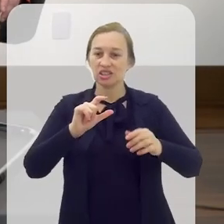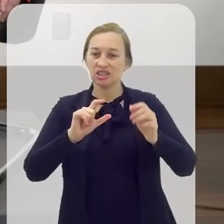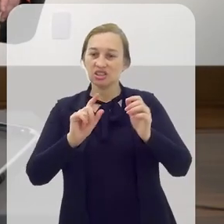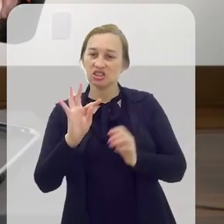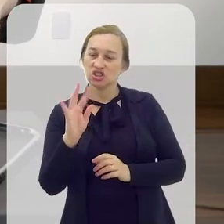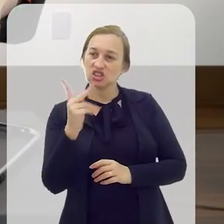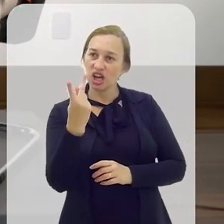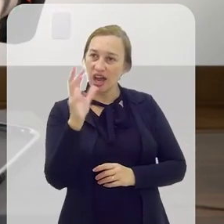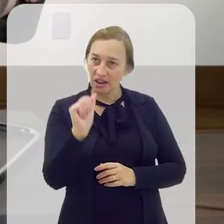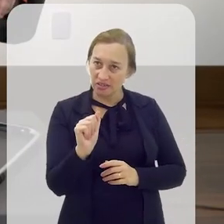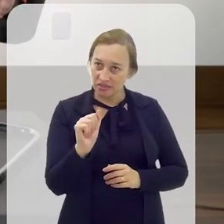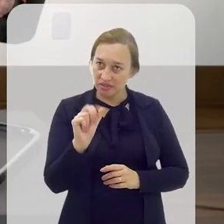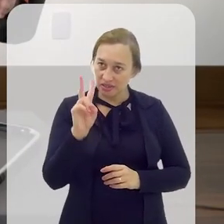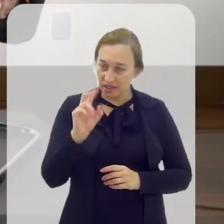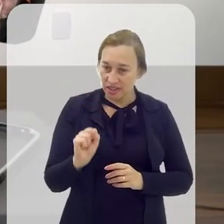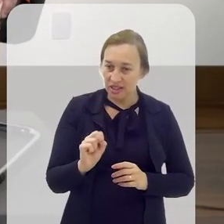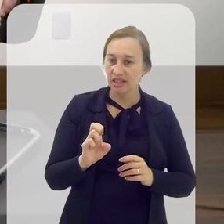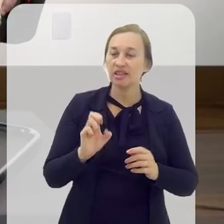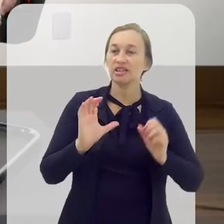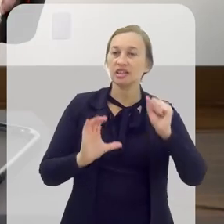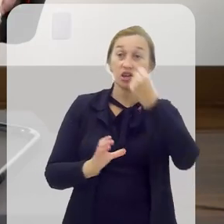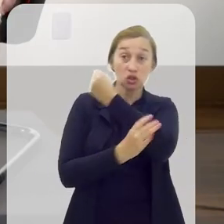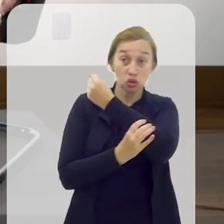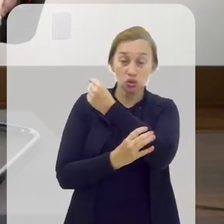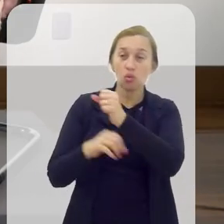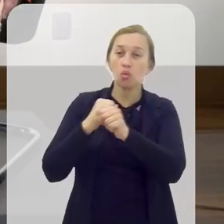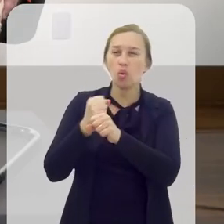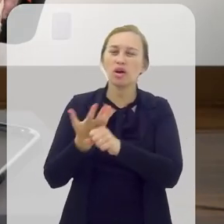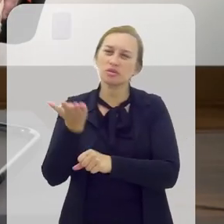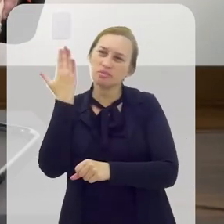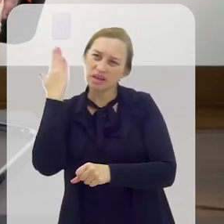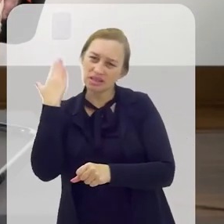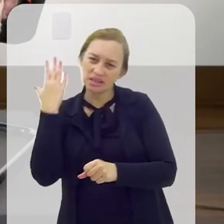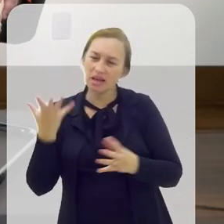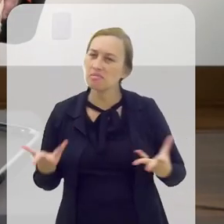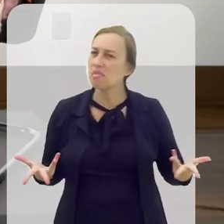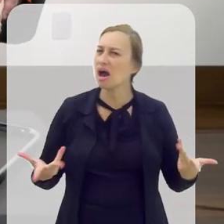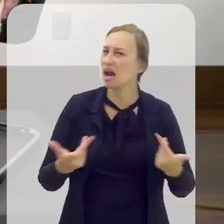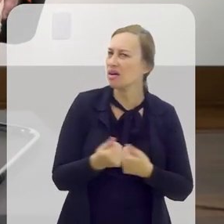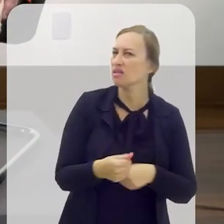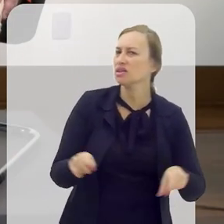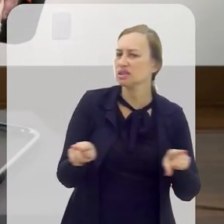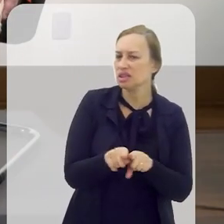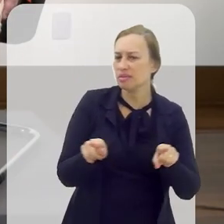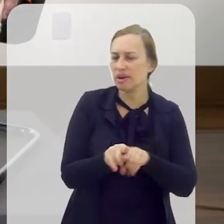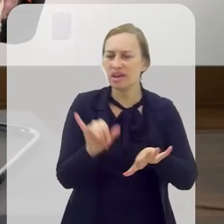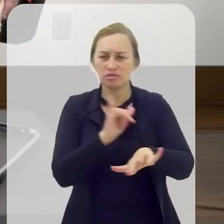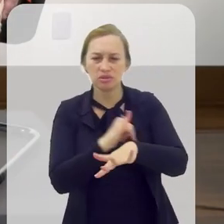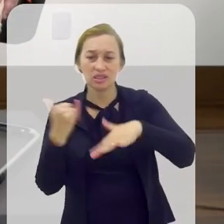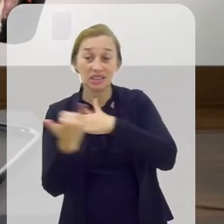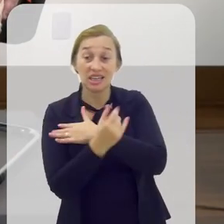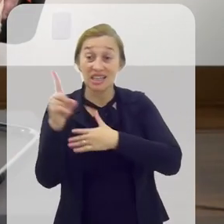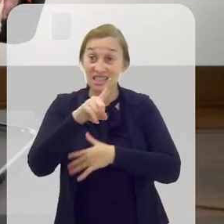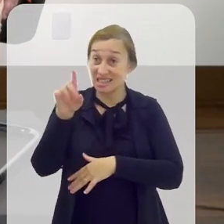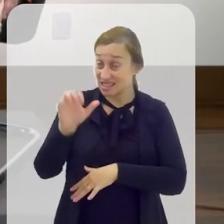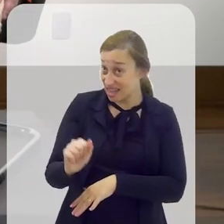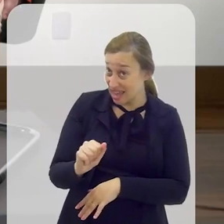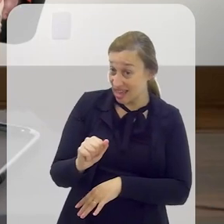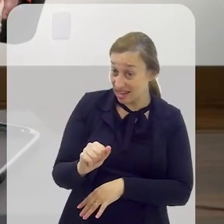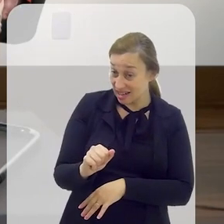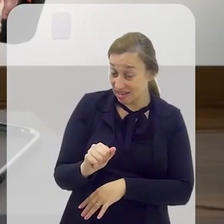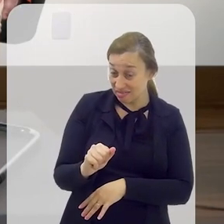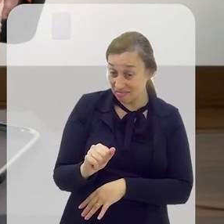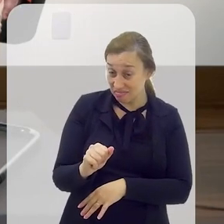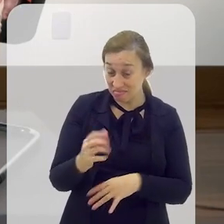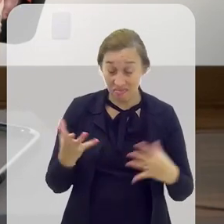chaves de Exu, fechamos com chave de ouro. Ano passado você também teve um enredo magnífico, claro, Zeca.